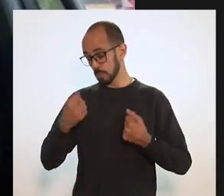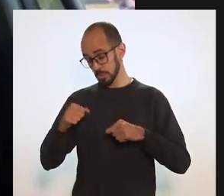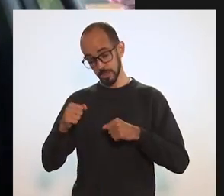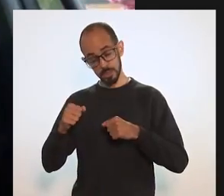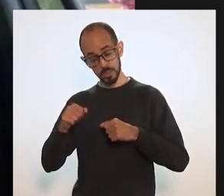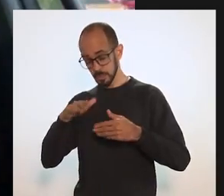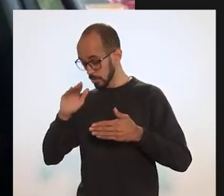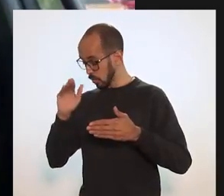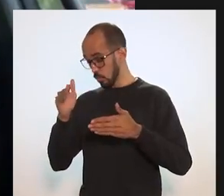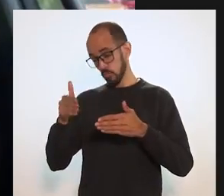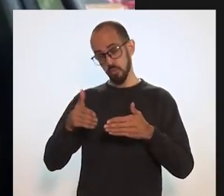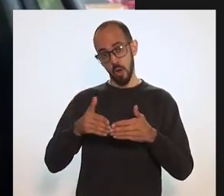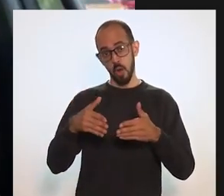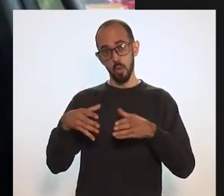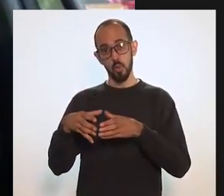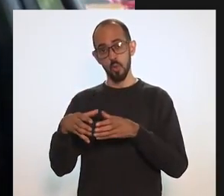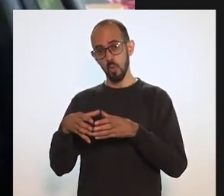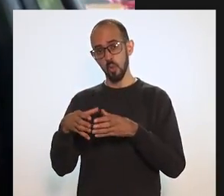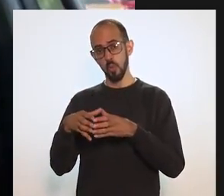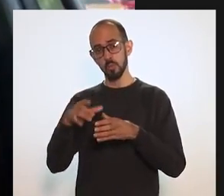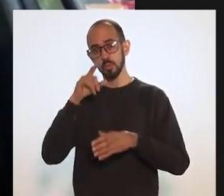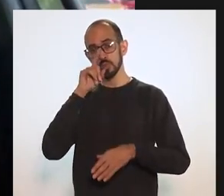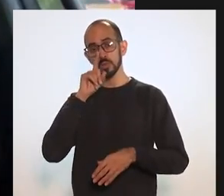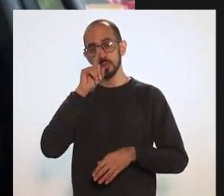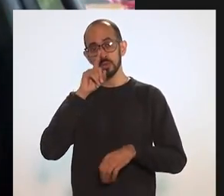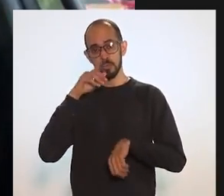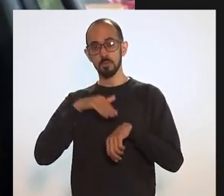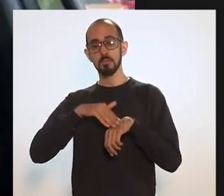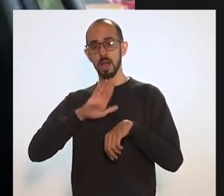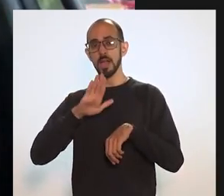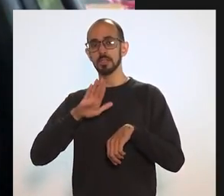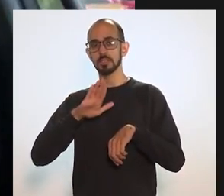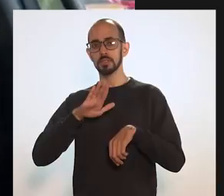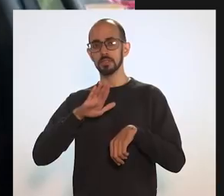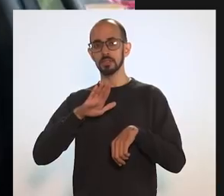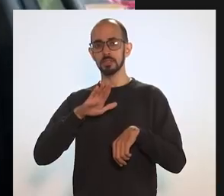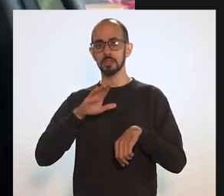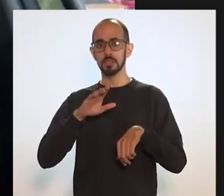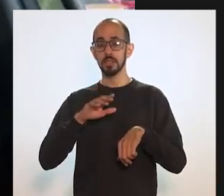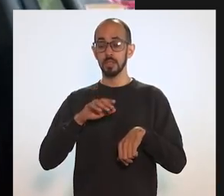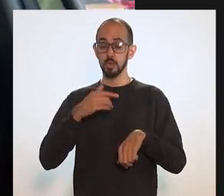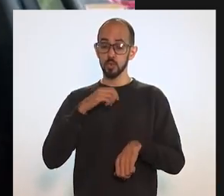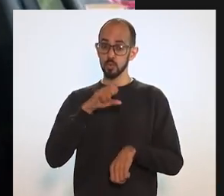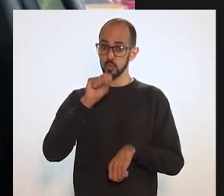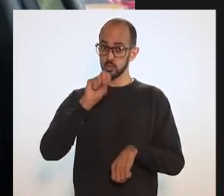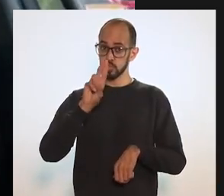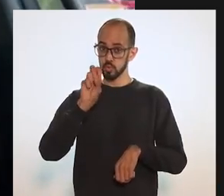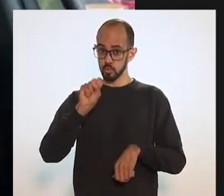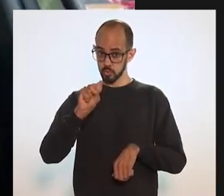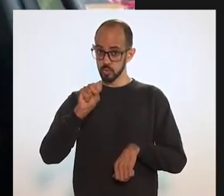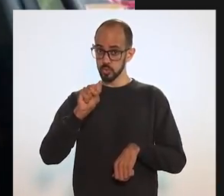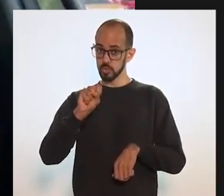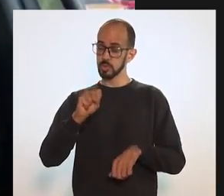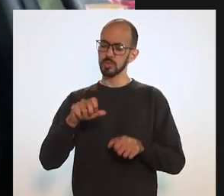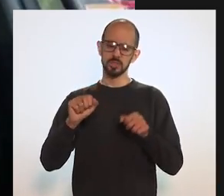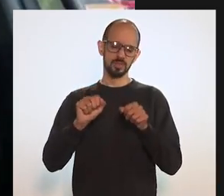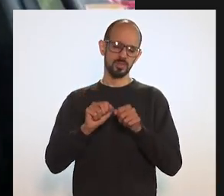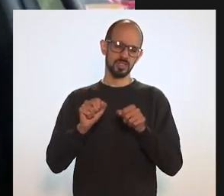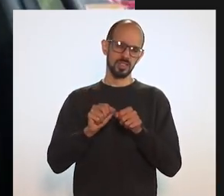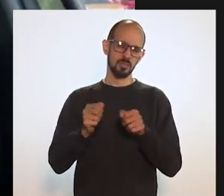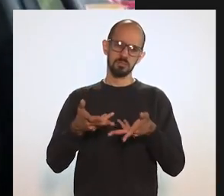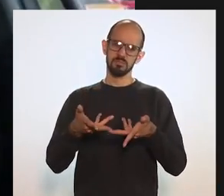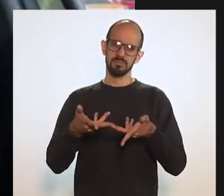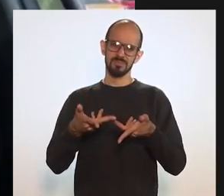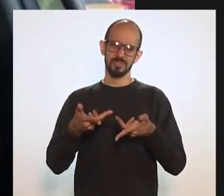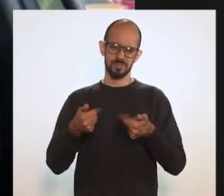a primeira coisa é focar nos grupos de risco. E isso sempre foi muito bem feito quando orquestrado pelo SUS. E, inclusive,